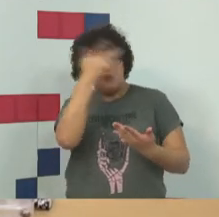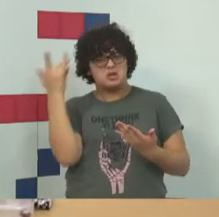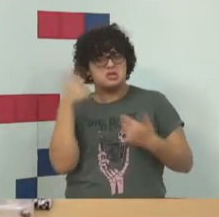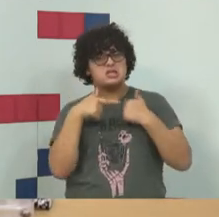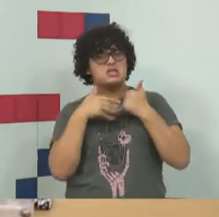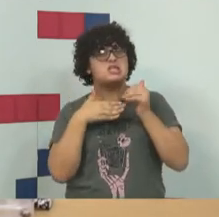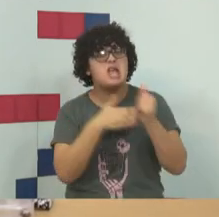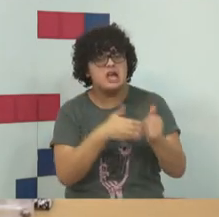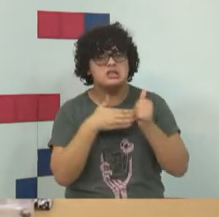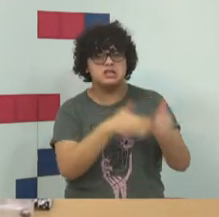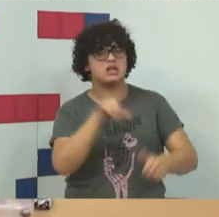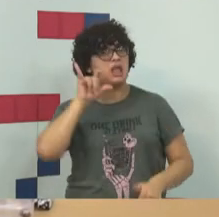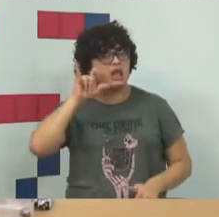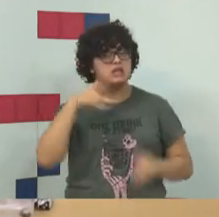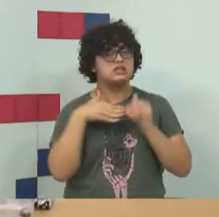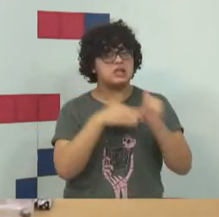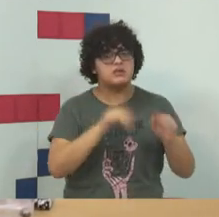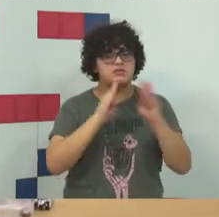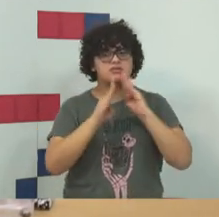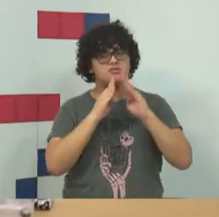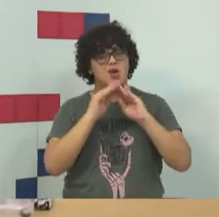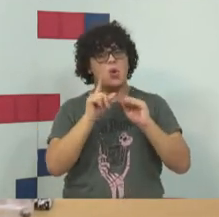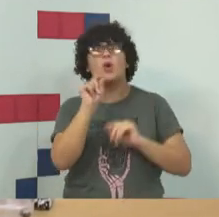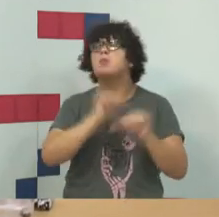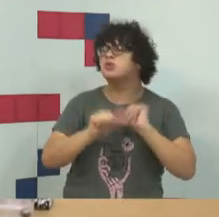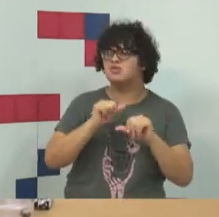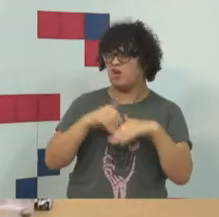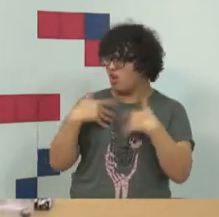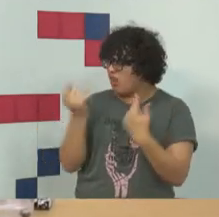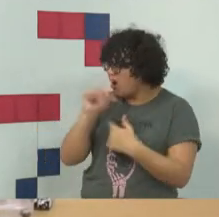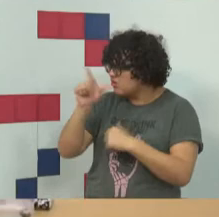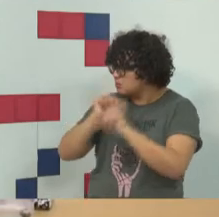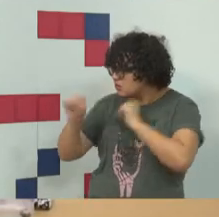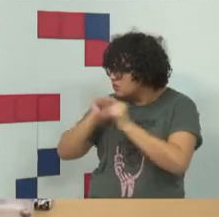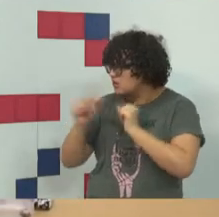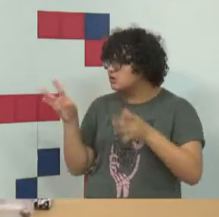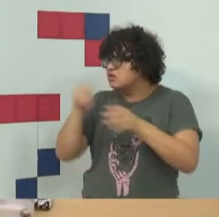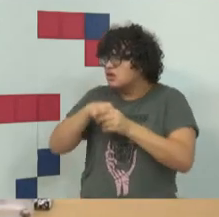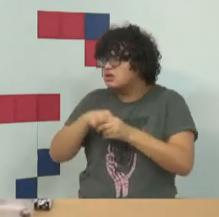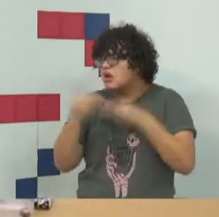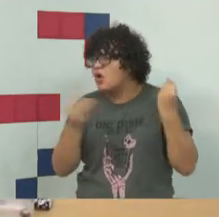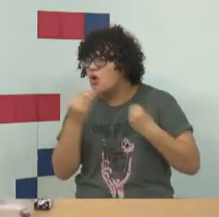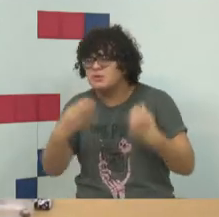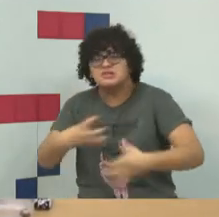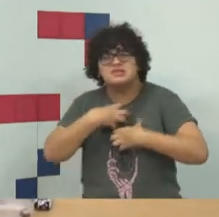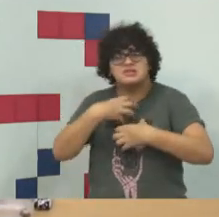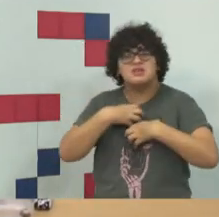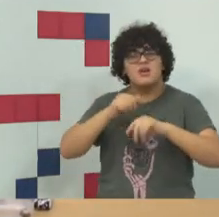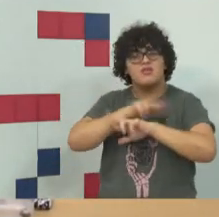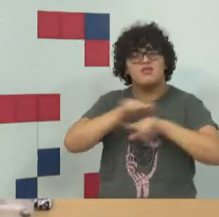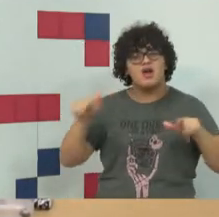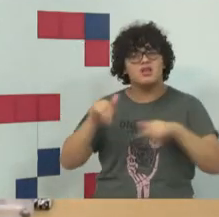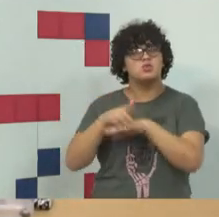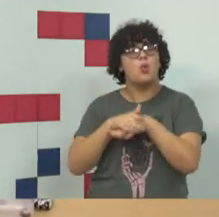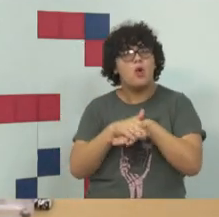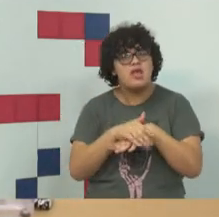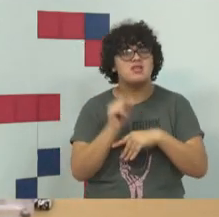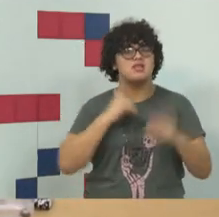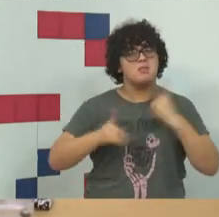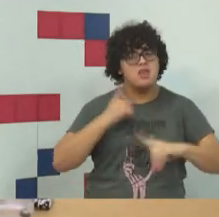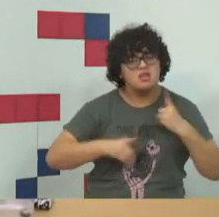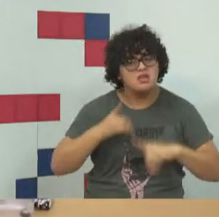4, o que muda isso? E muda tudo. Primeiro, muda dentro da lógica da autoestima, existem várias doenças e vários